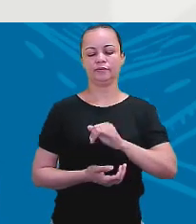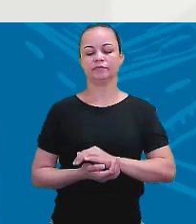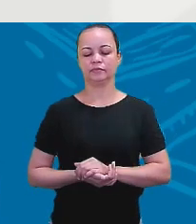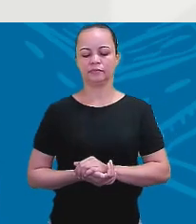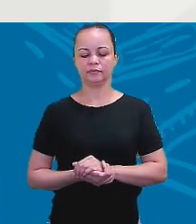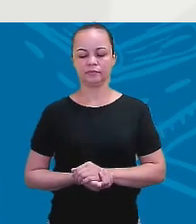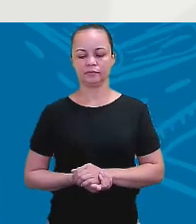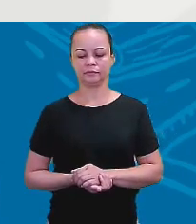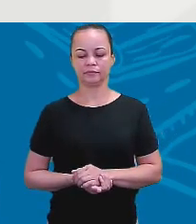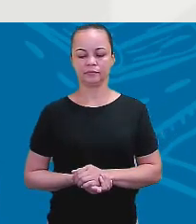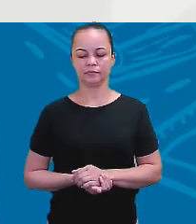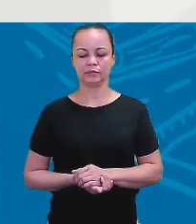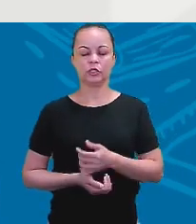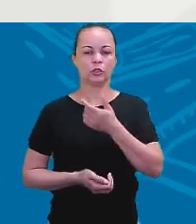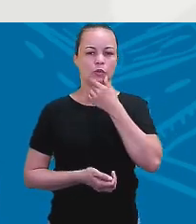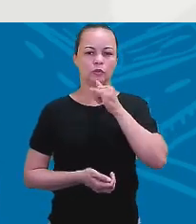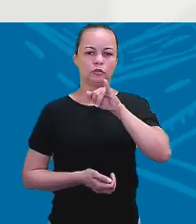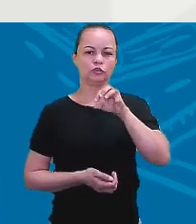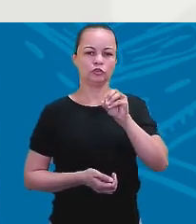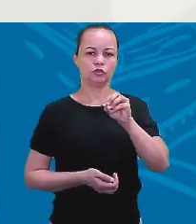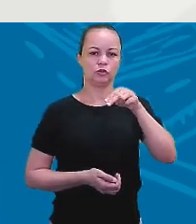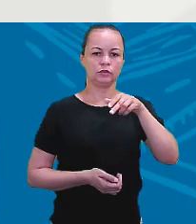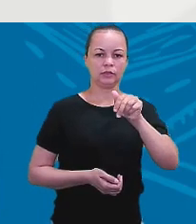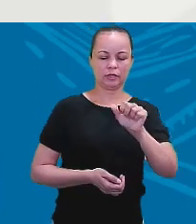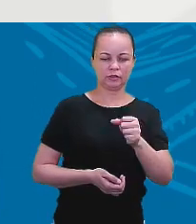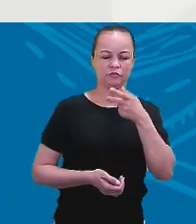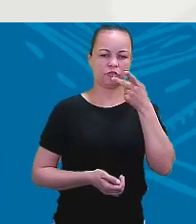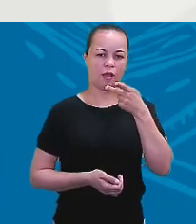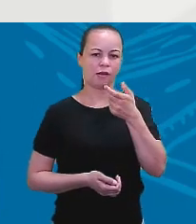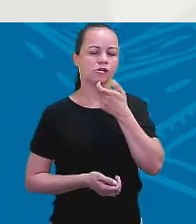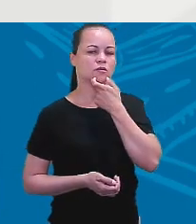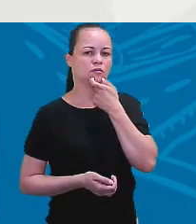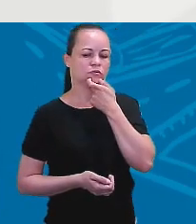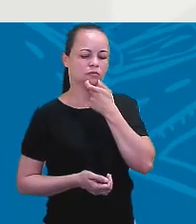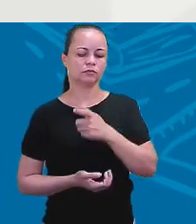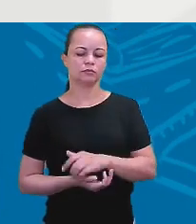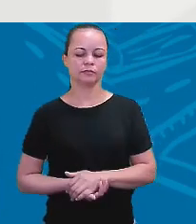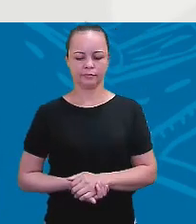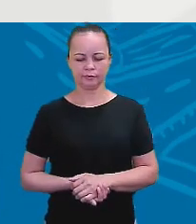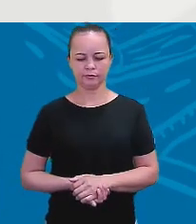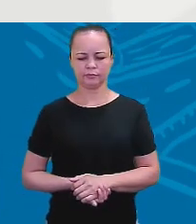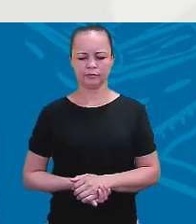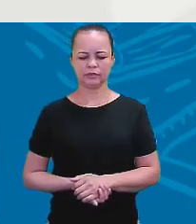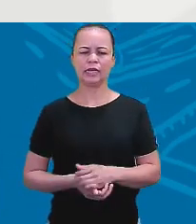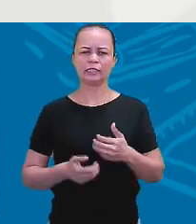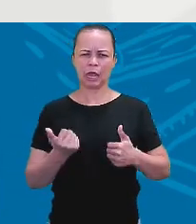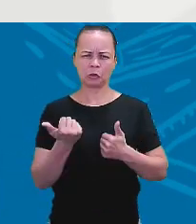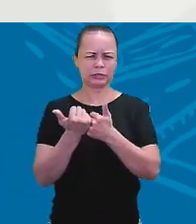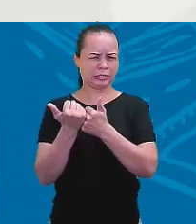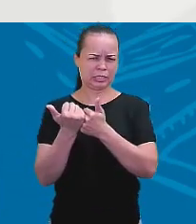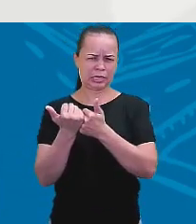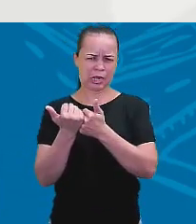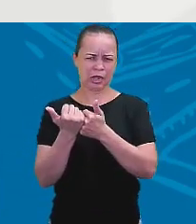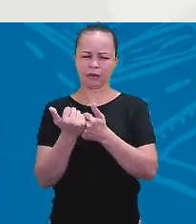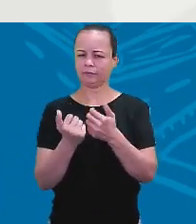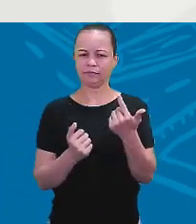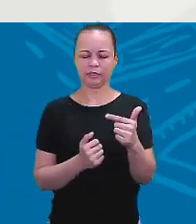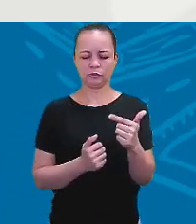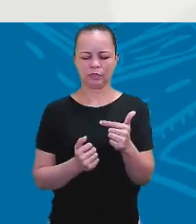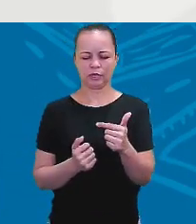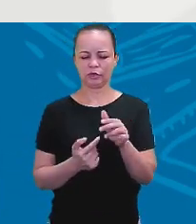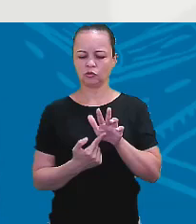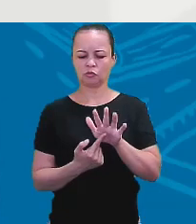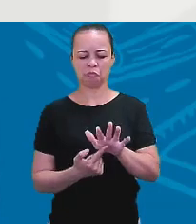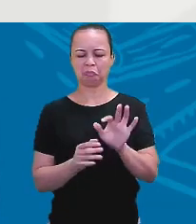Jonas speak English. Jonas fala inglês. Tem auxiliar aí? Tem, não, não sei lá, eu não estou vendo is, nem are,